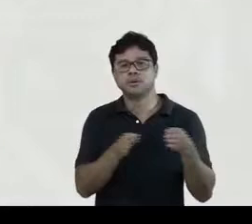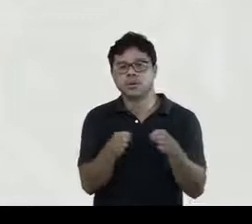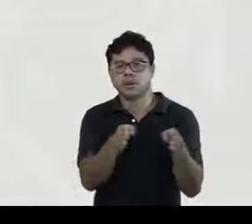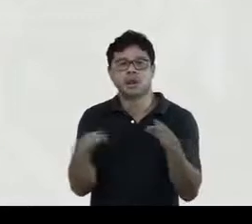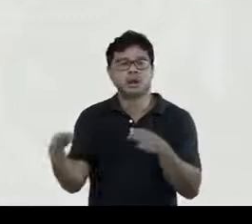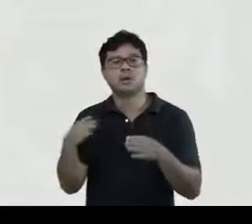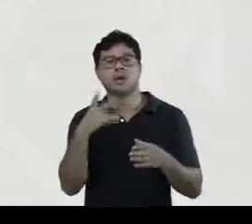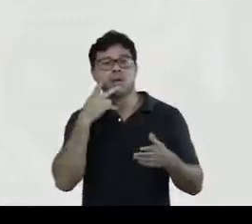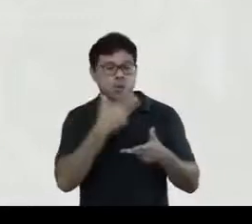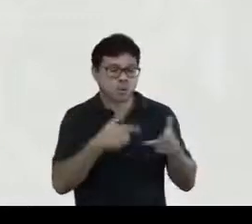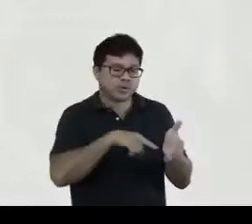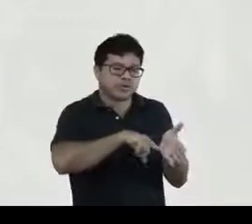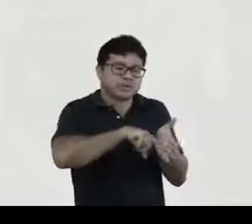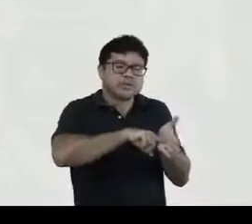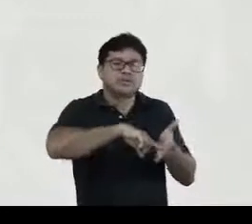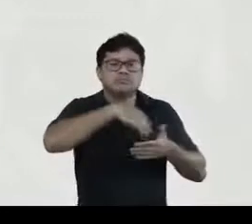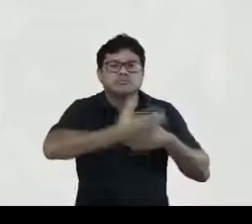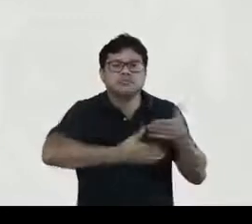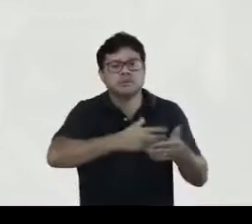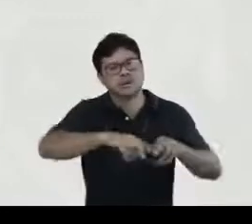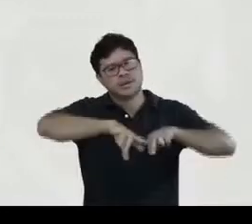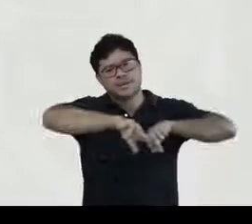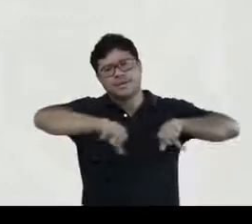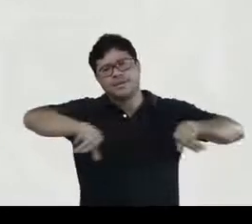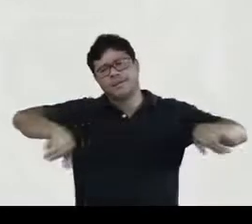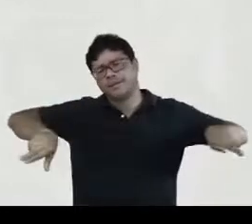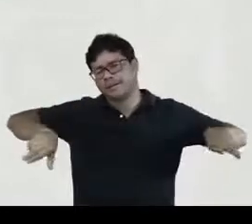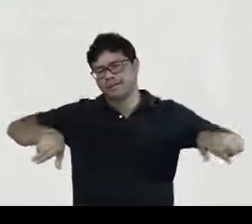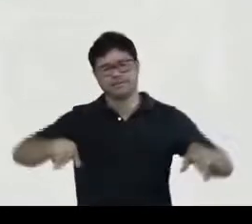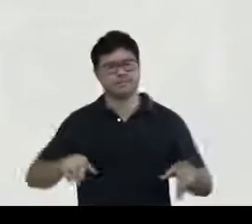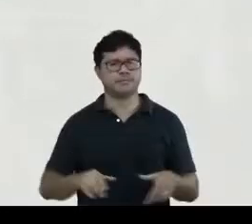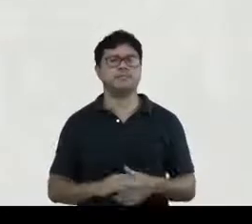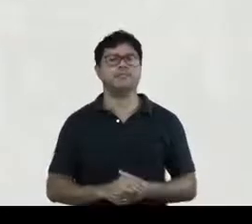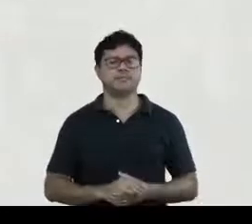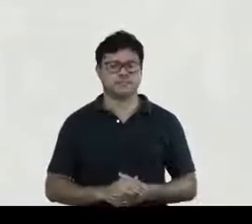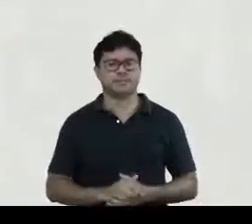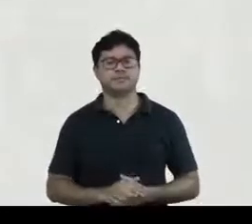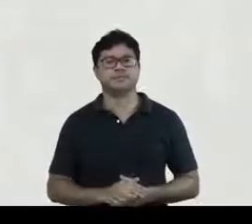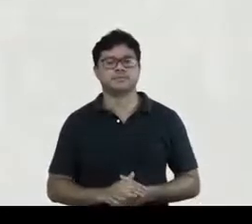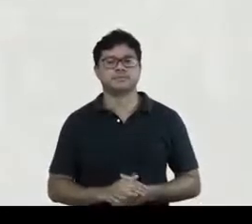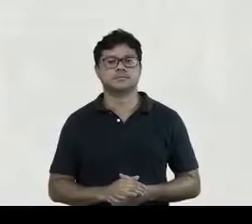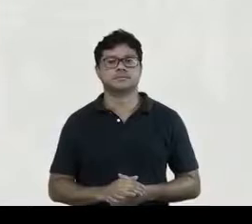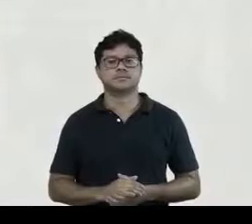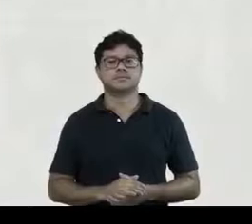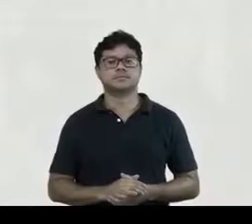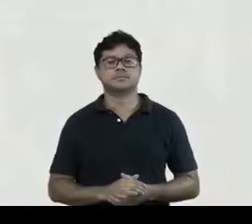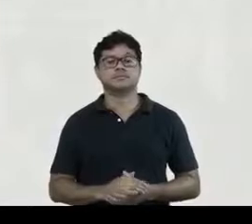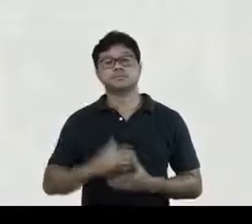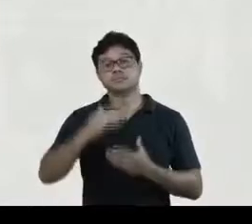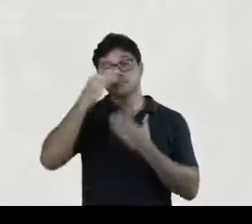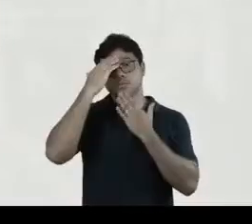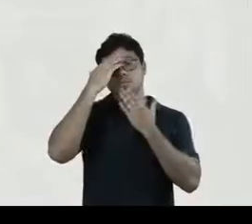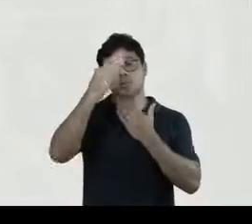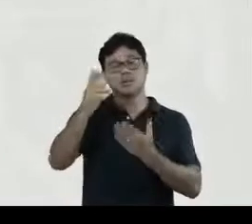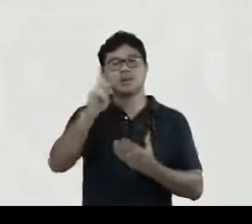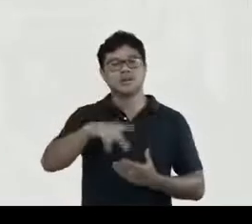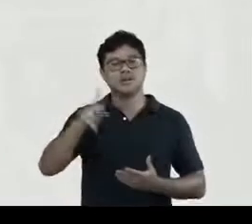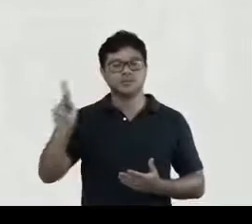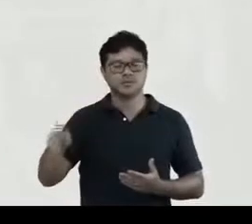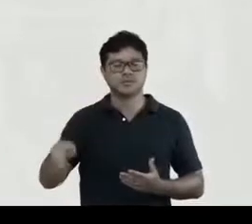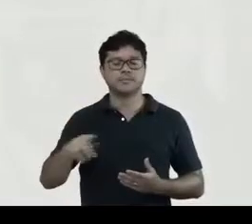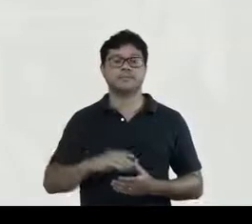damos para as nossas pesquisas que são múltiplas é isso aí Obrigada Professor